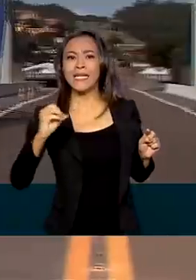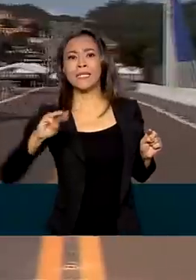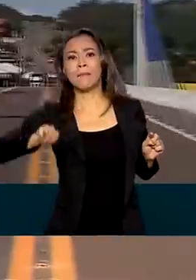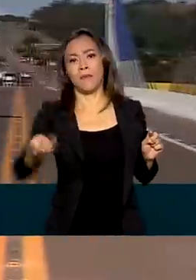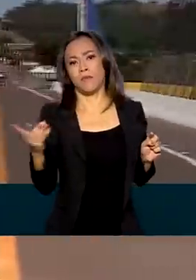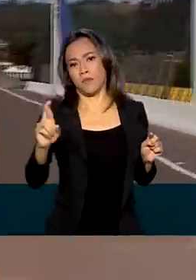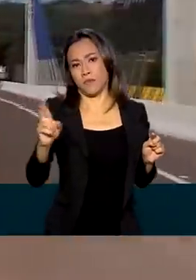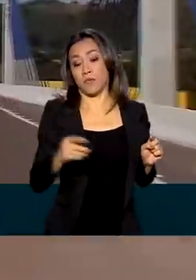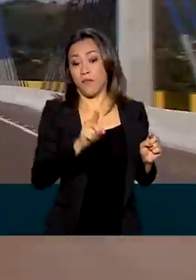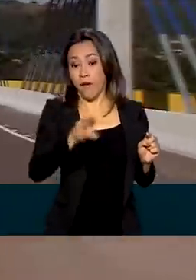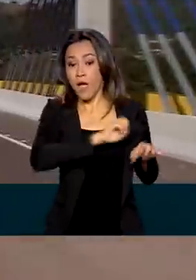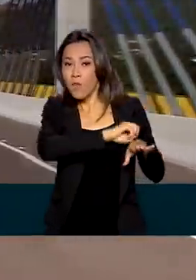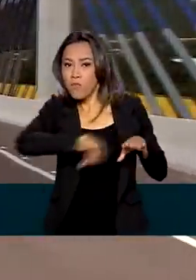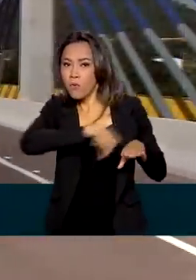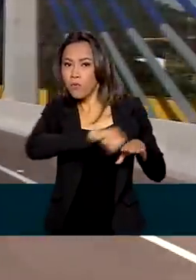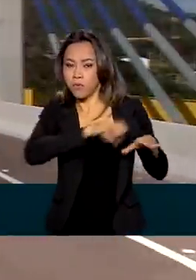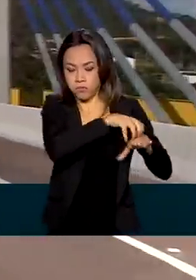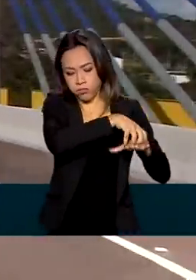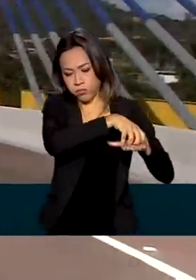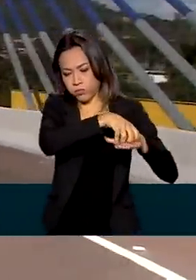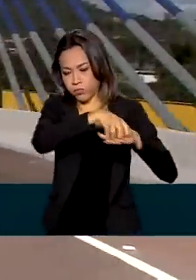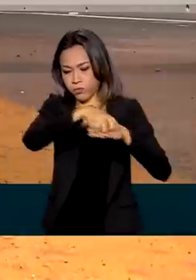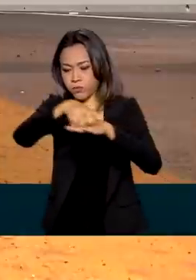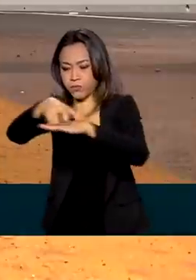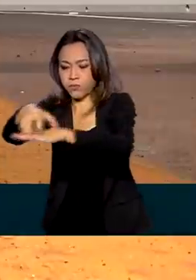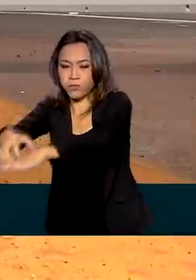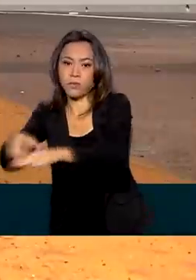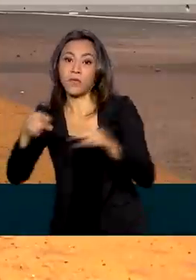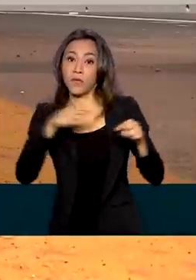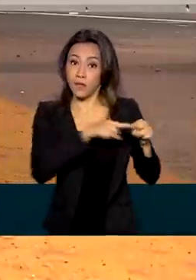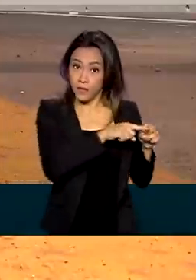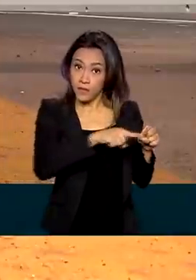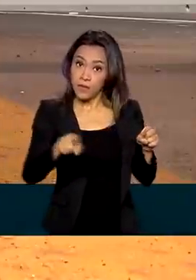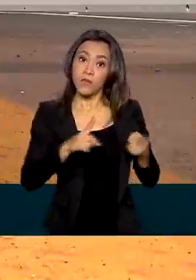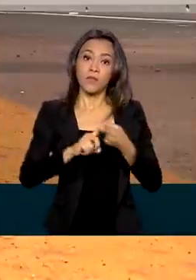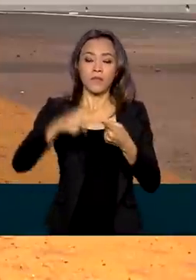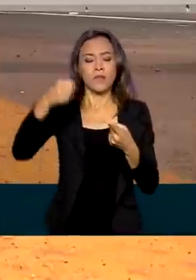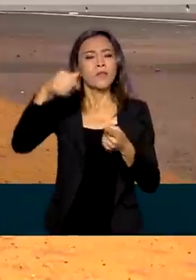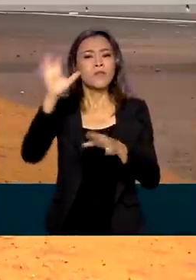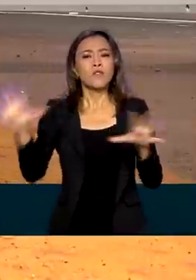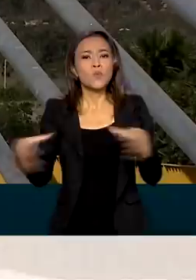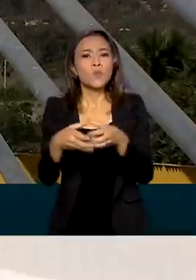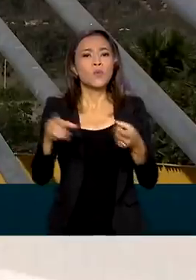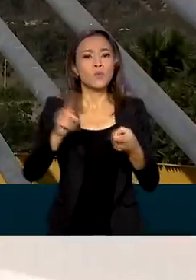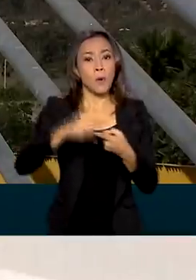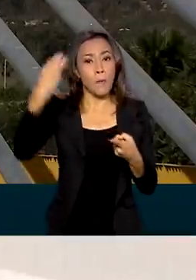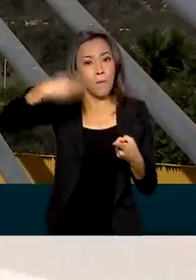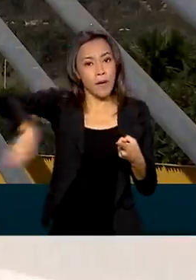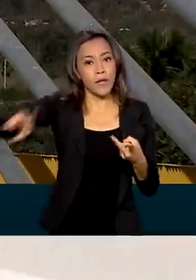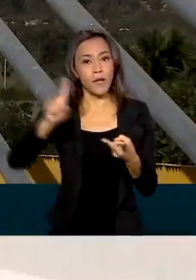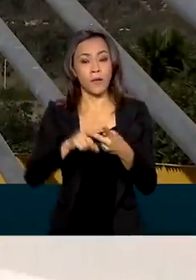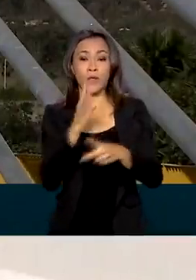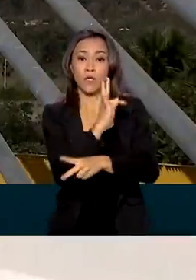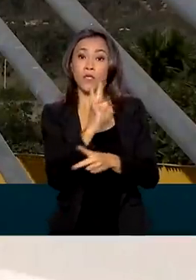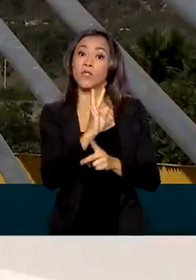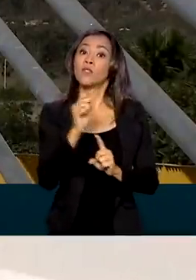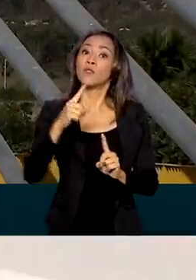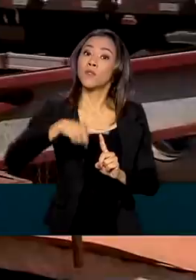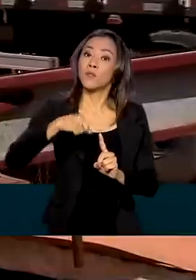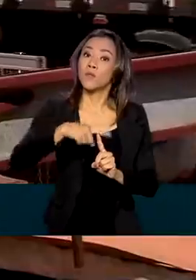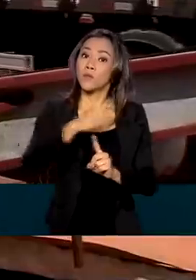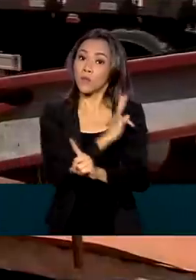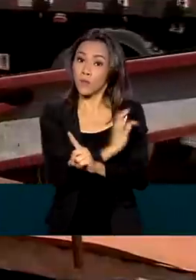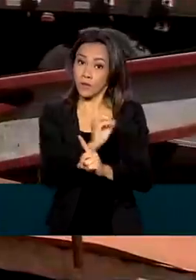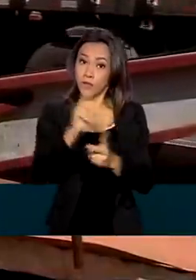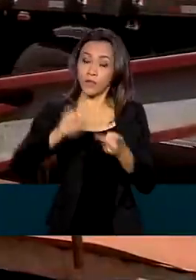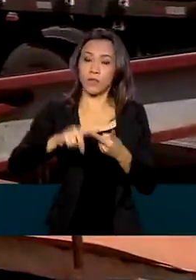direto no escoamento da produção agropecuária do Mato Piba, região formada pelos estados do Maranhão, Tocantins, Piauí e Bahia.